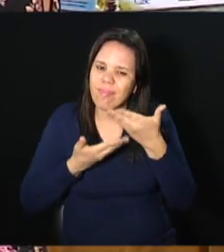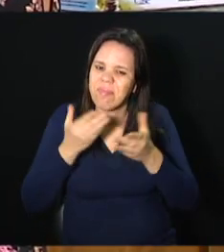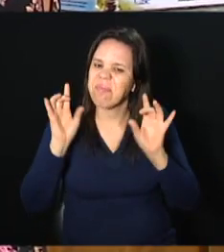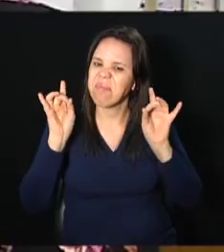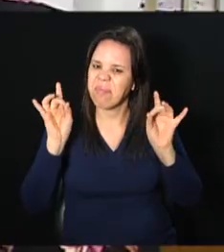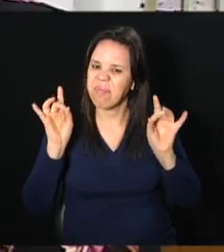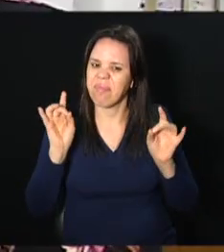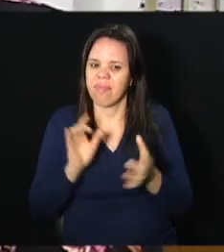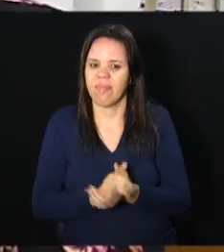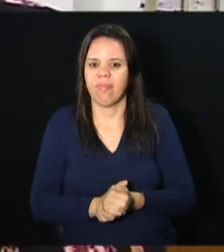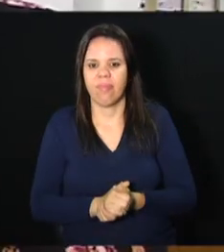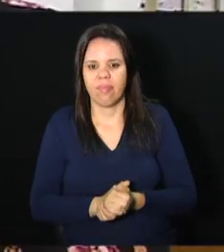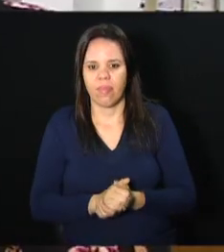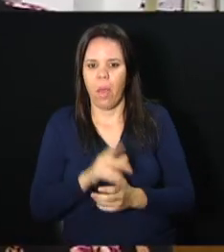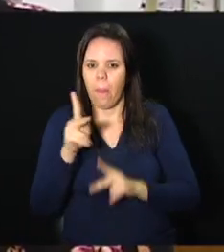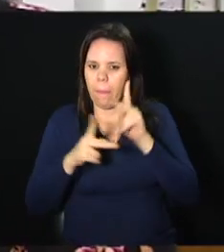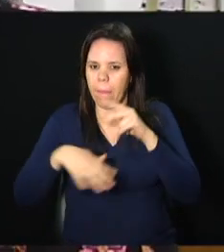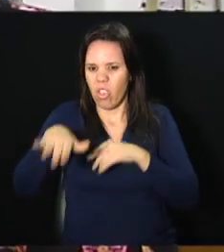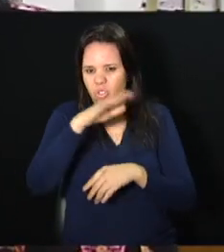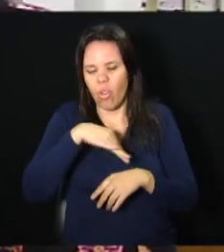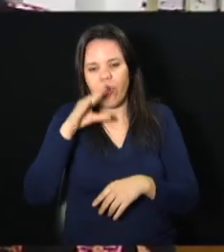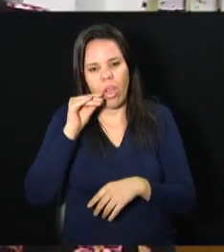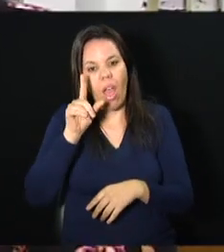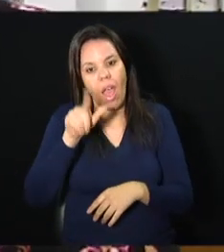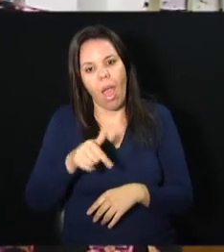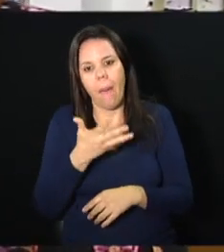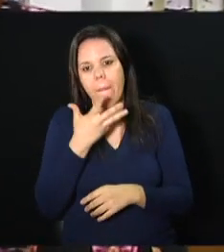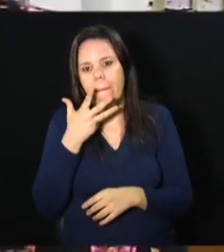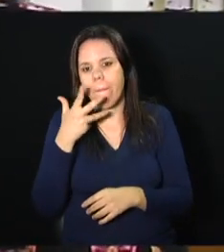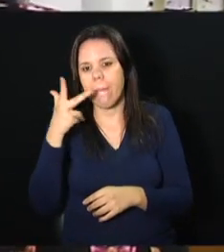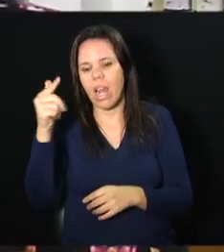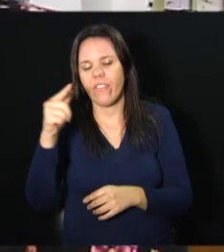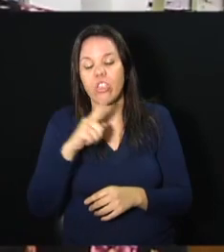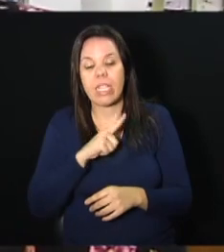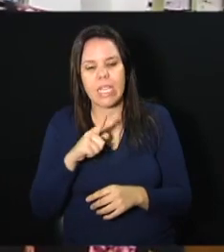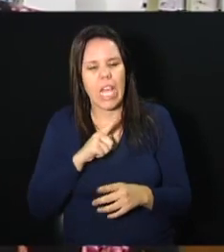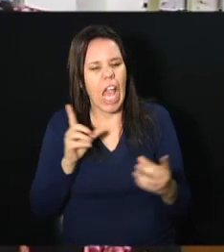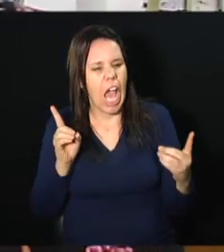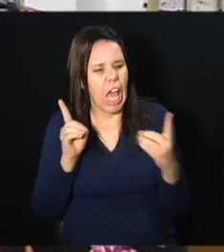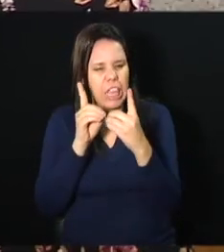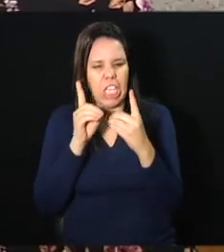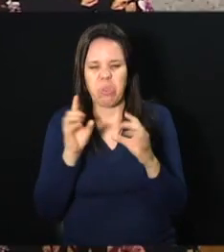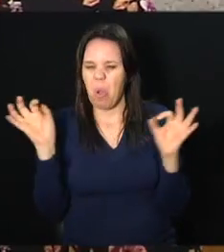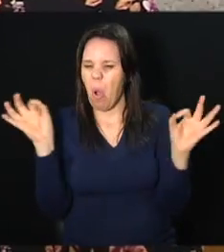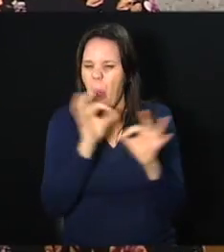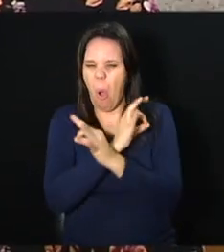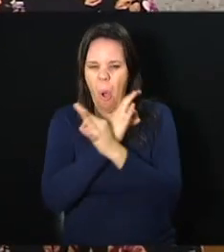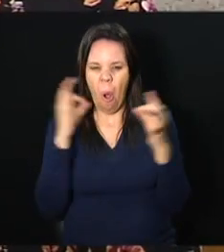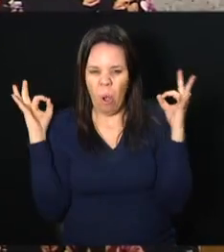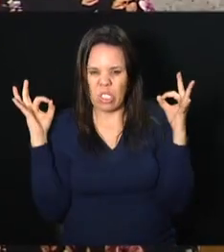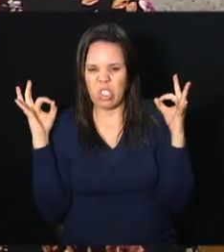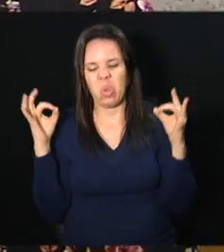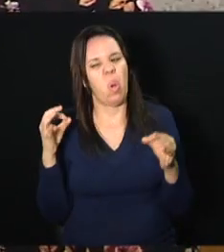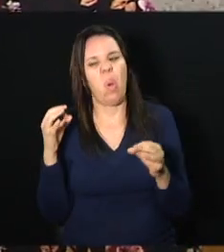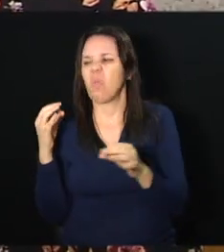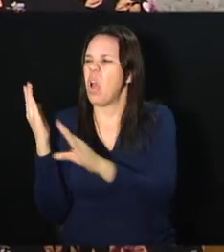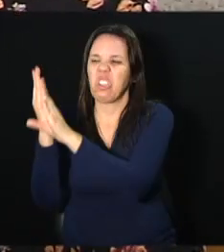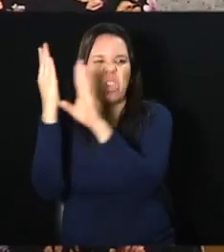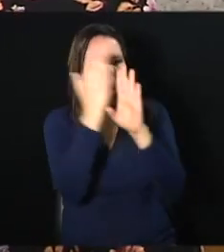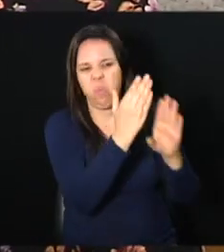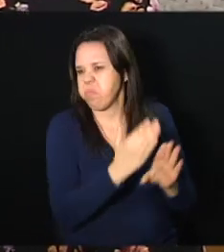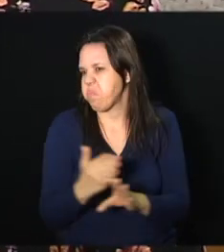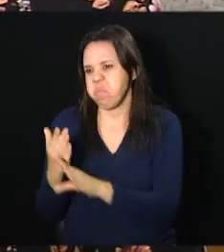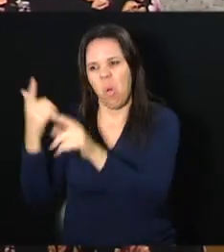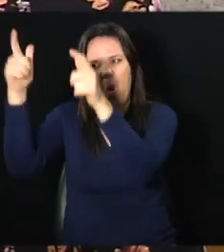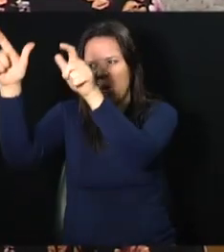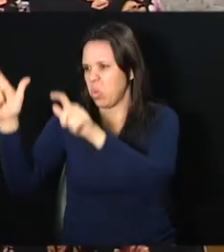diferencial. O pessoal é maravilhoso. Tem um atendimento espetacular. Que eu não encontrei em nenhum outro lugar que eu já